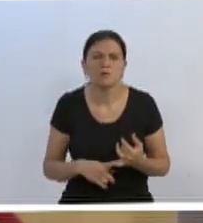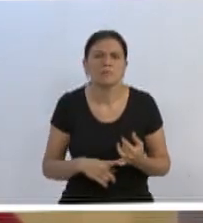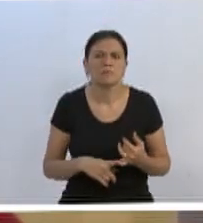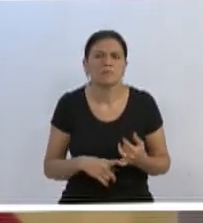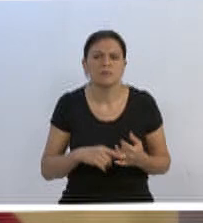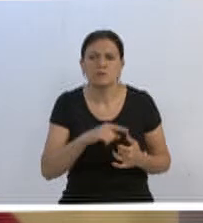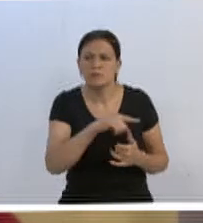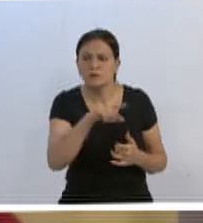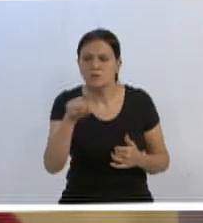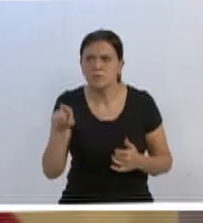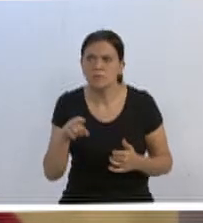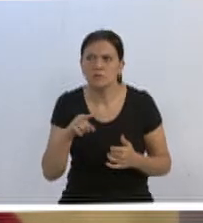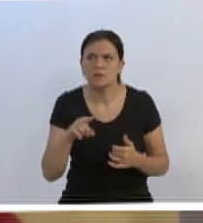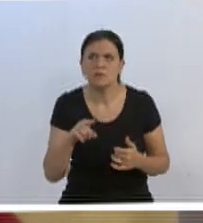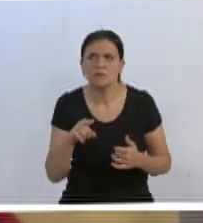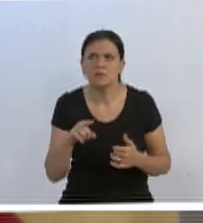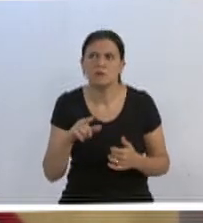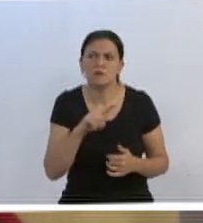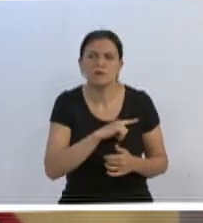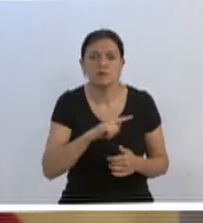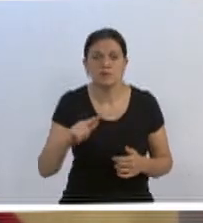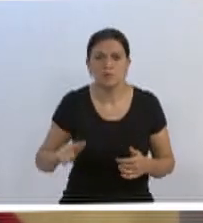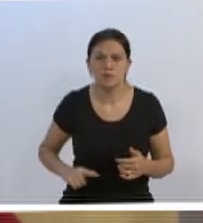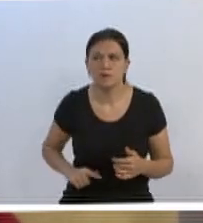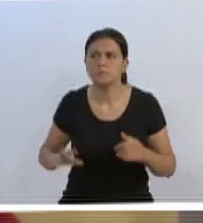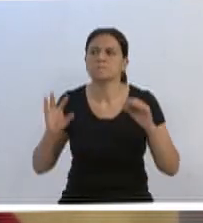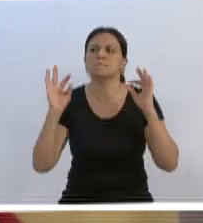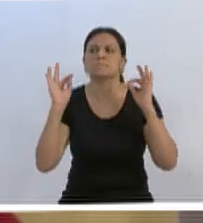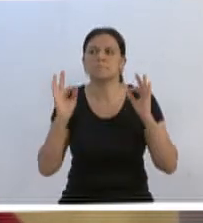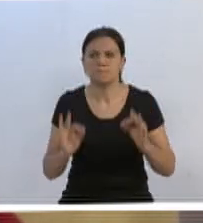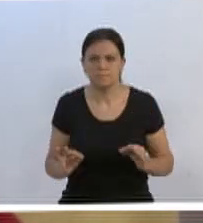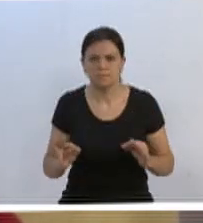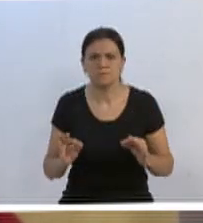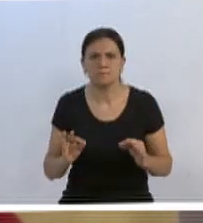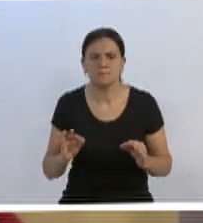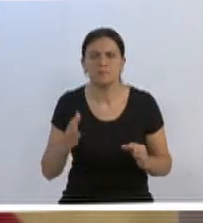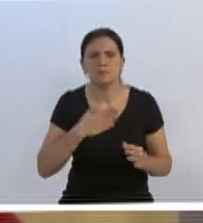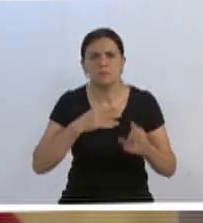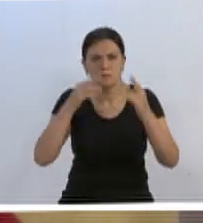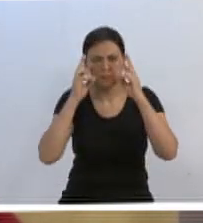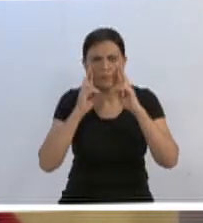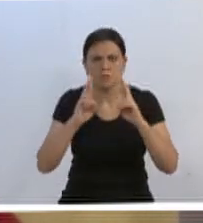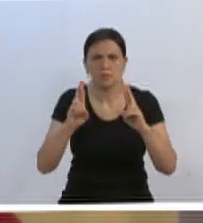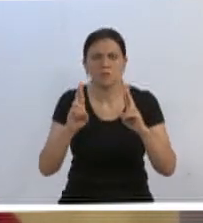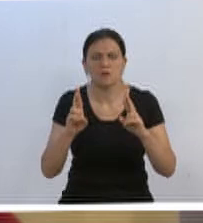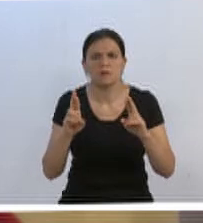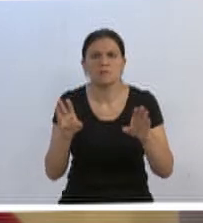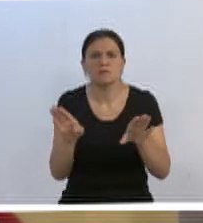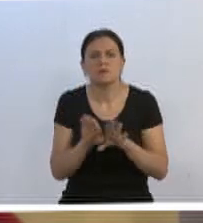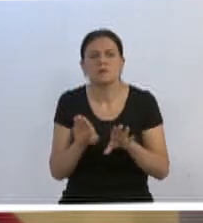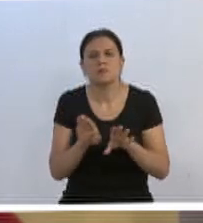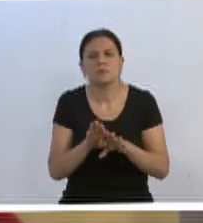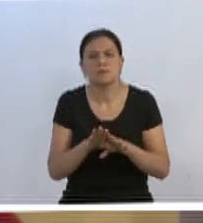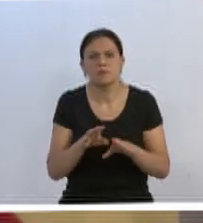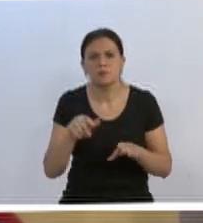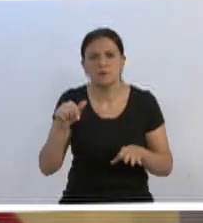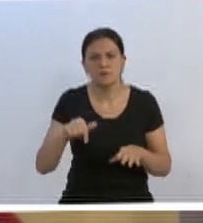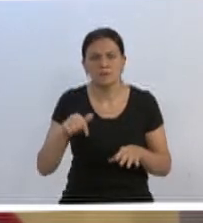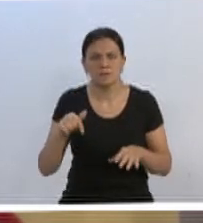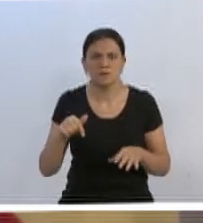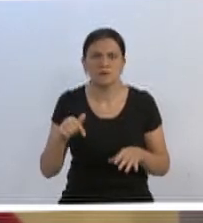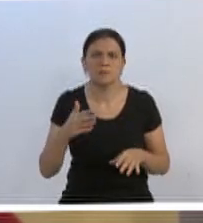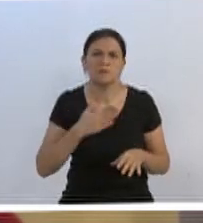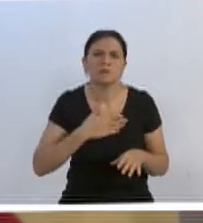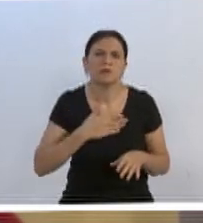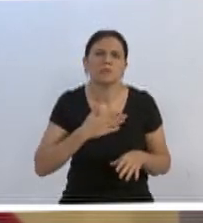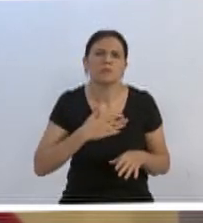sustentação em relação à questão do governo, tenham certeza do meu mais profundo respeito, e tenham certeza, e digo aqui, através do meu amigo, líder